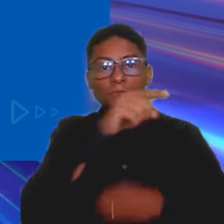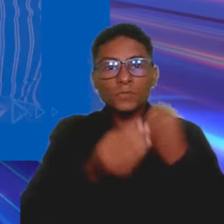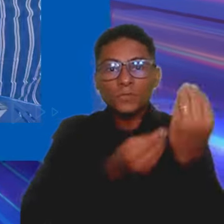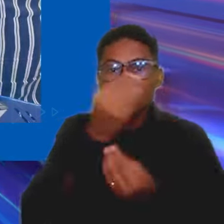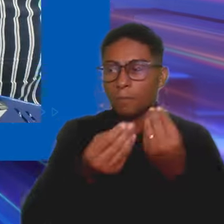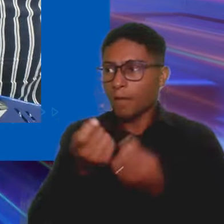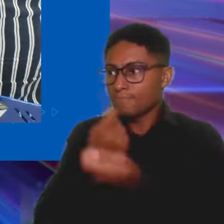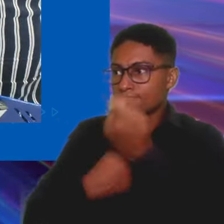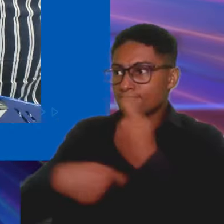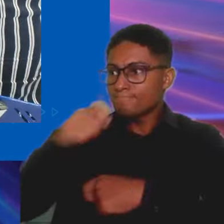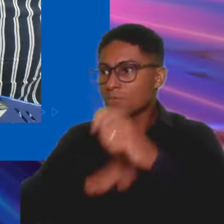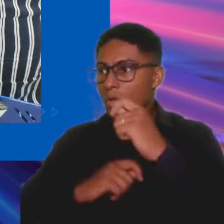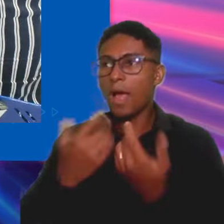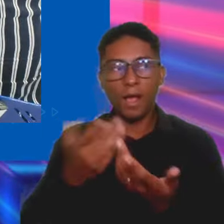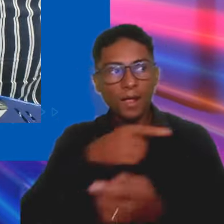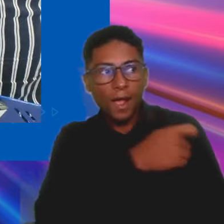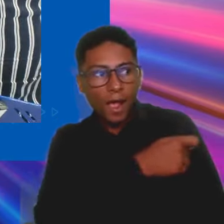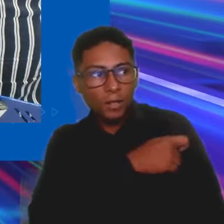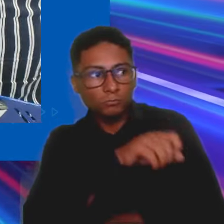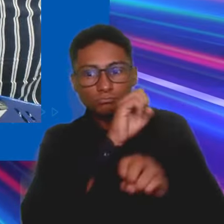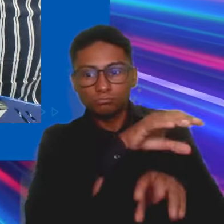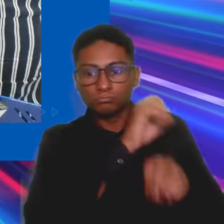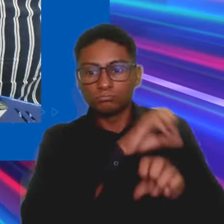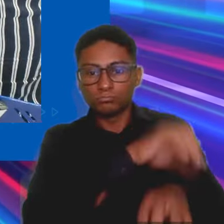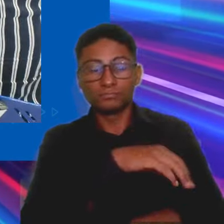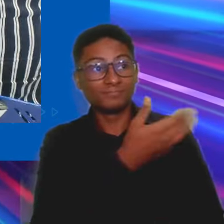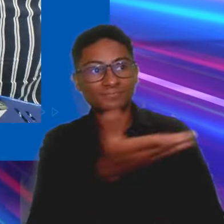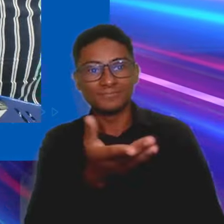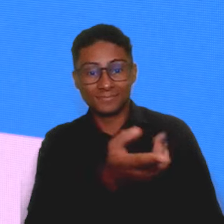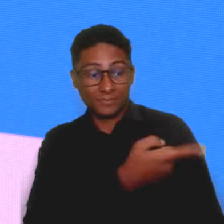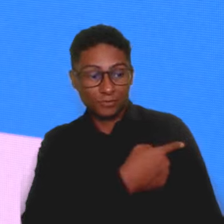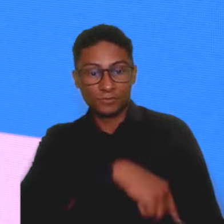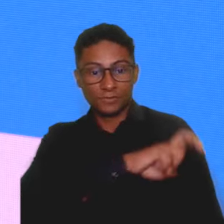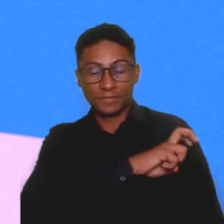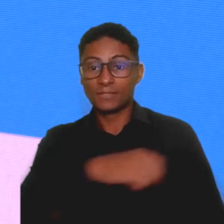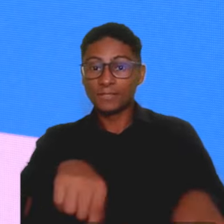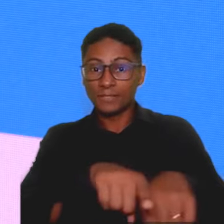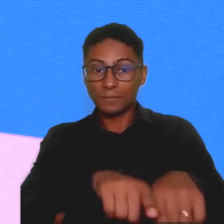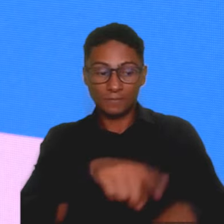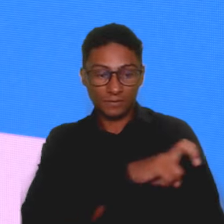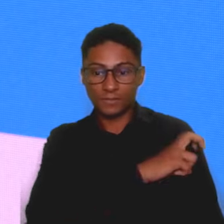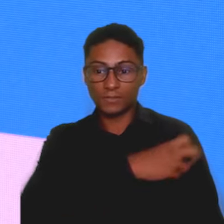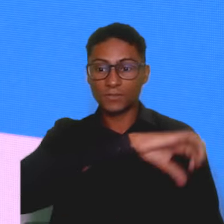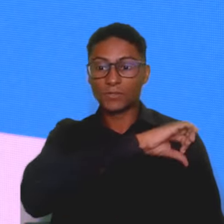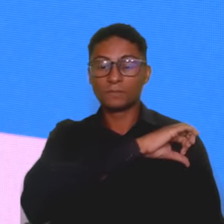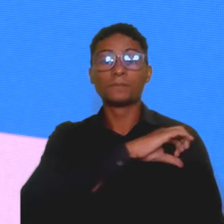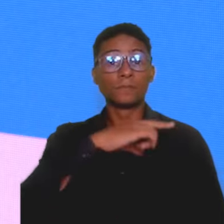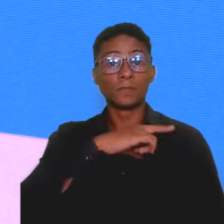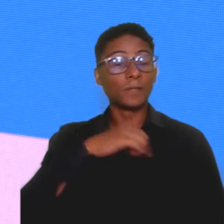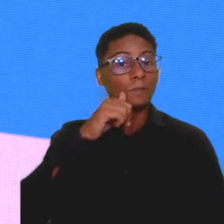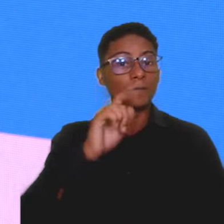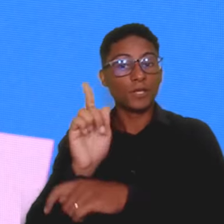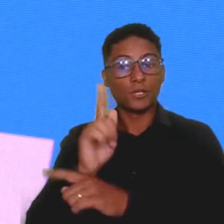empreendedoras aos estudantes do Ensino Fundamental I e II. Uma das gestoras do projeto no Sebrae do Vale do Ribeira,